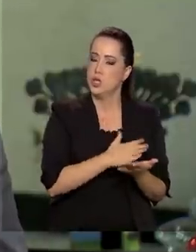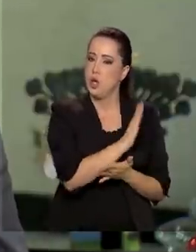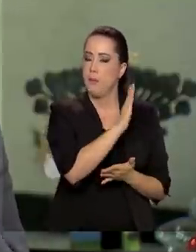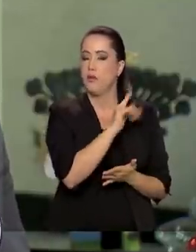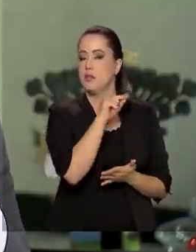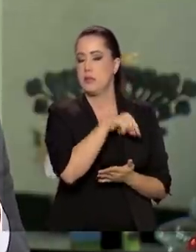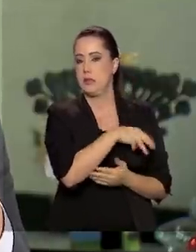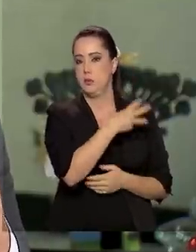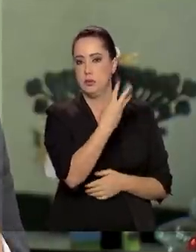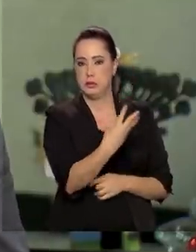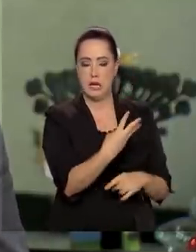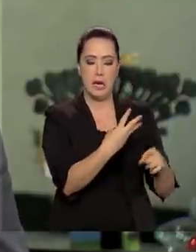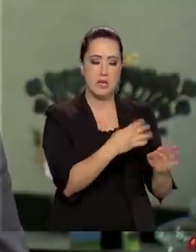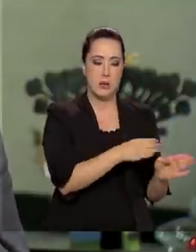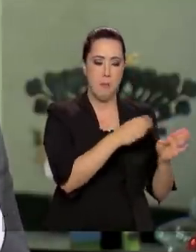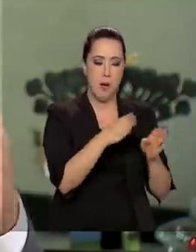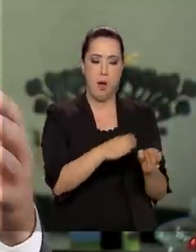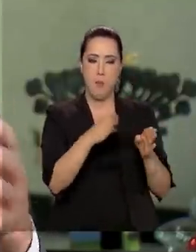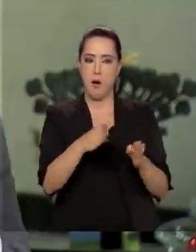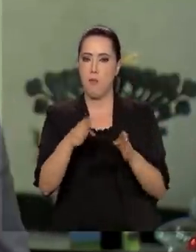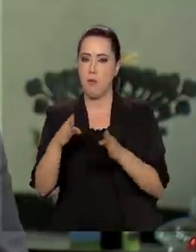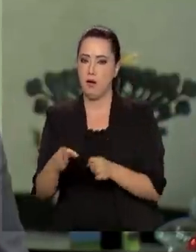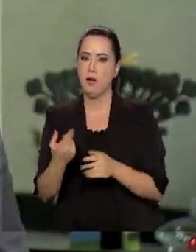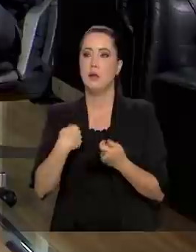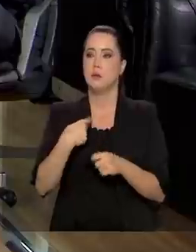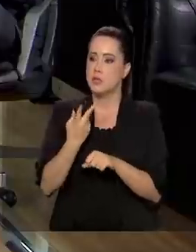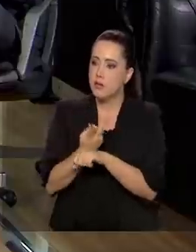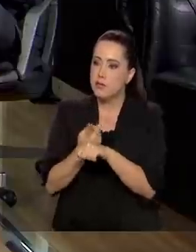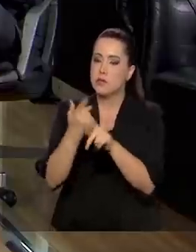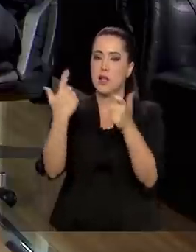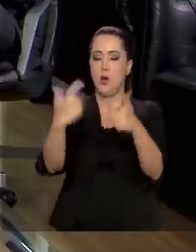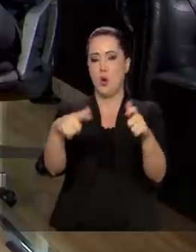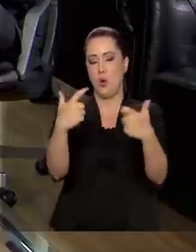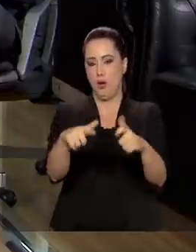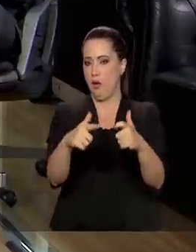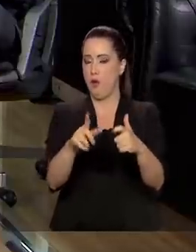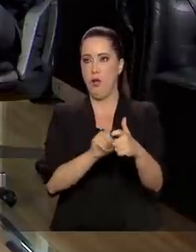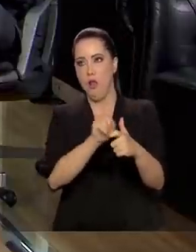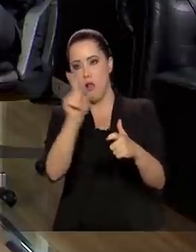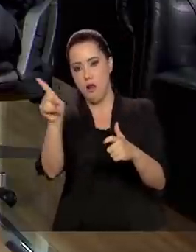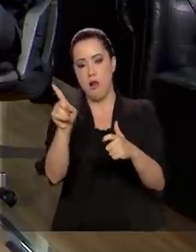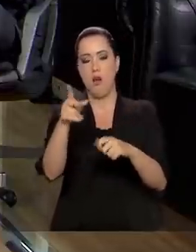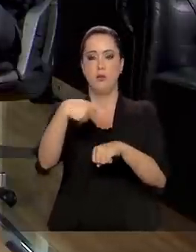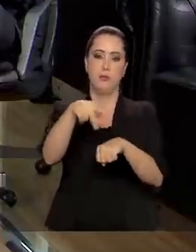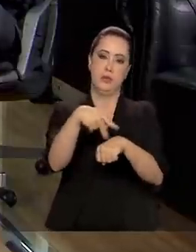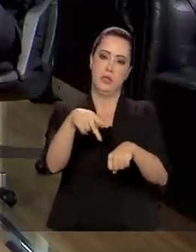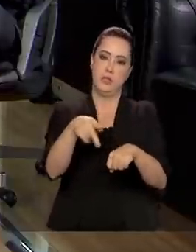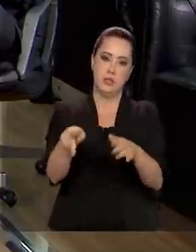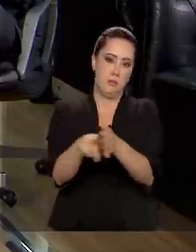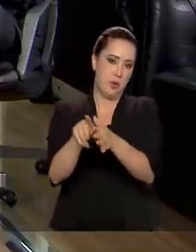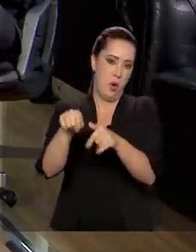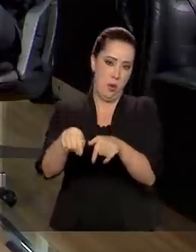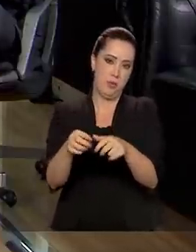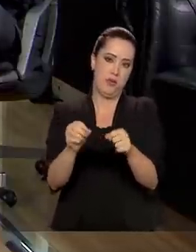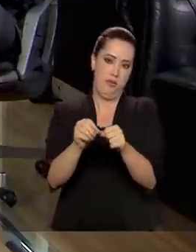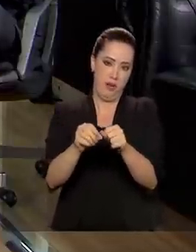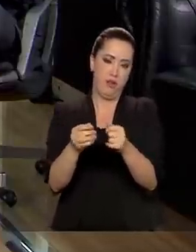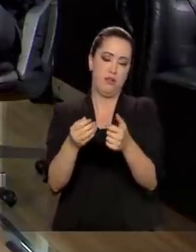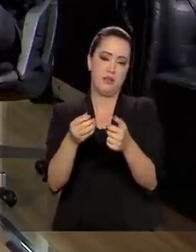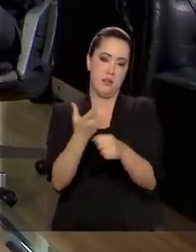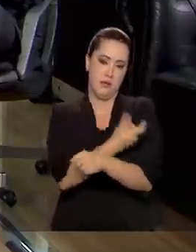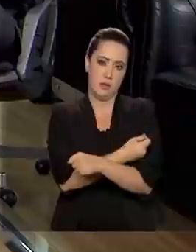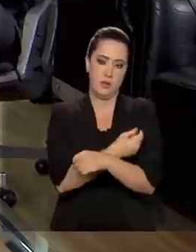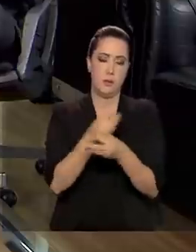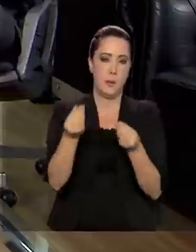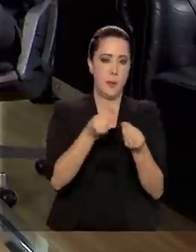São três fases. Tem inspeções nas fábricas, nos países originários. Quer dizer, eu acho que é interessante também o senhor falar um